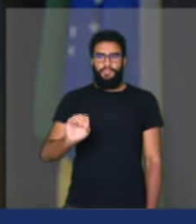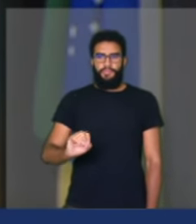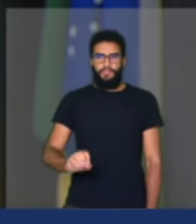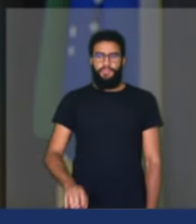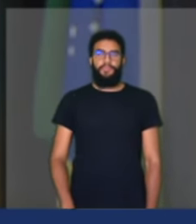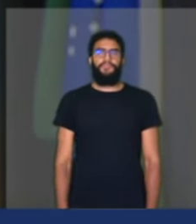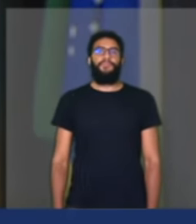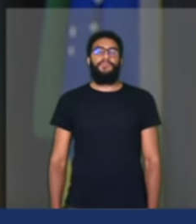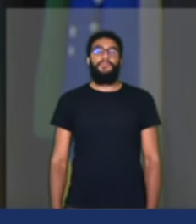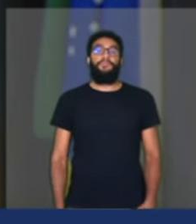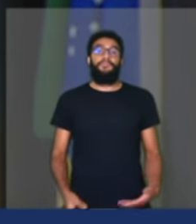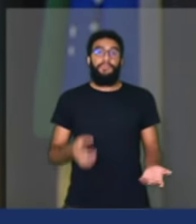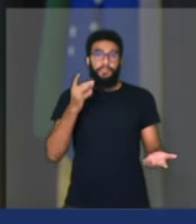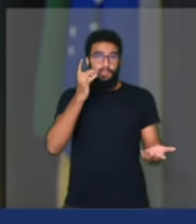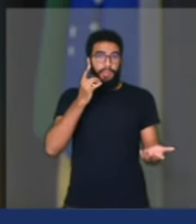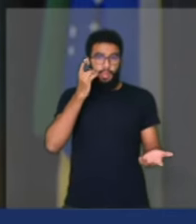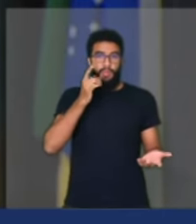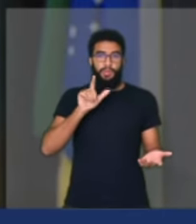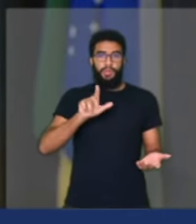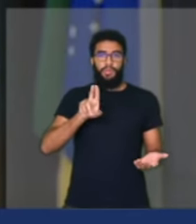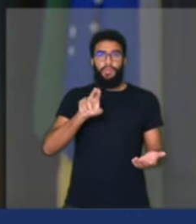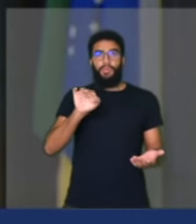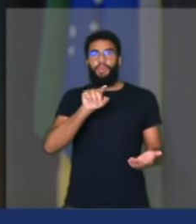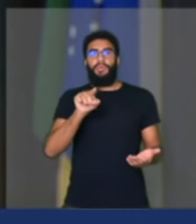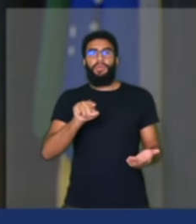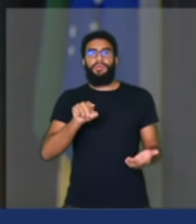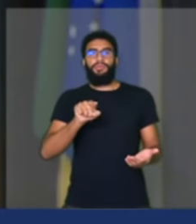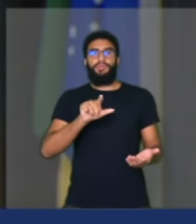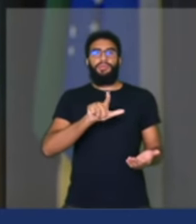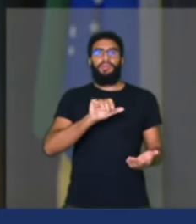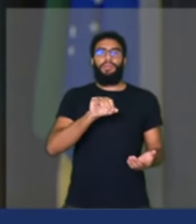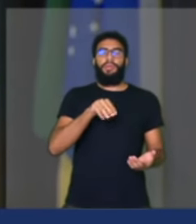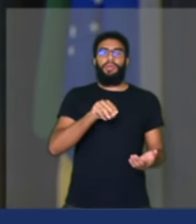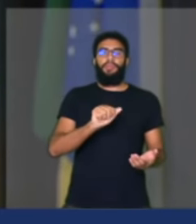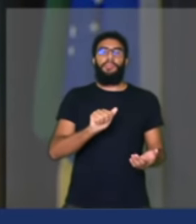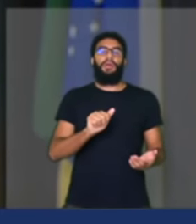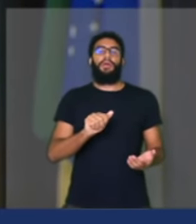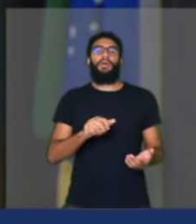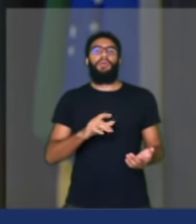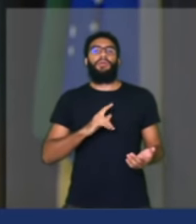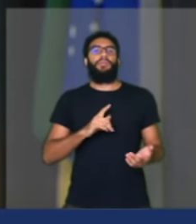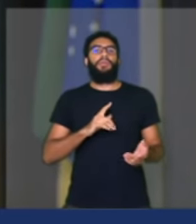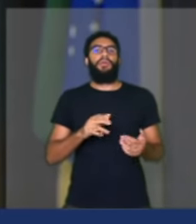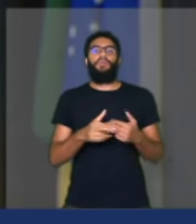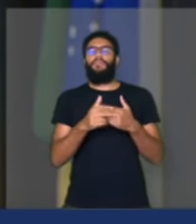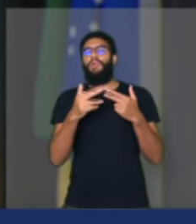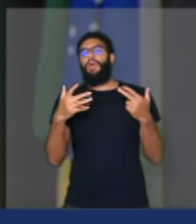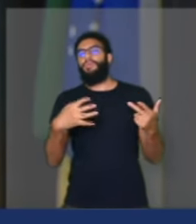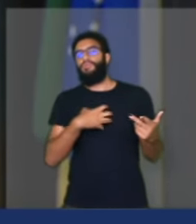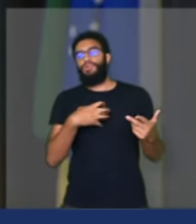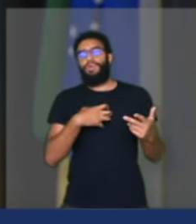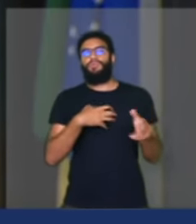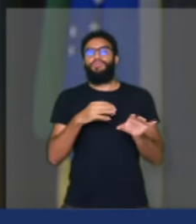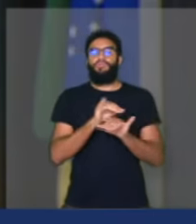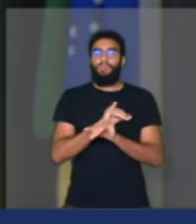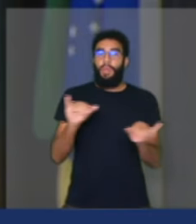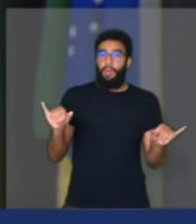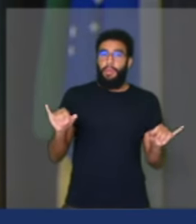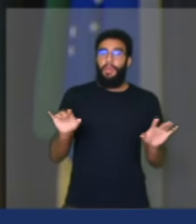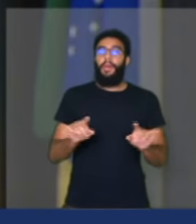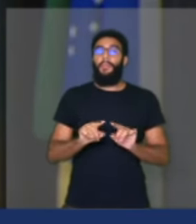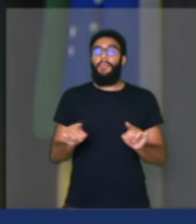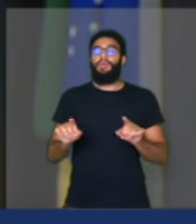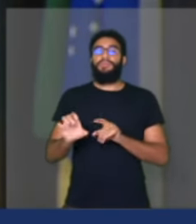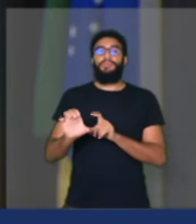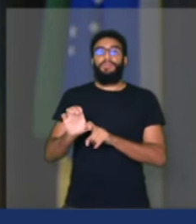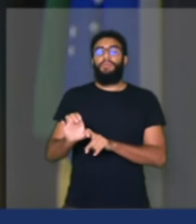Deputado Luiz Lima, há várias maneiras de nós darmos as notícias. Depende de quem está